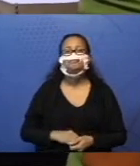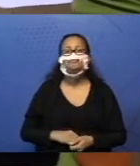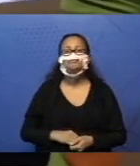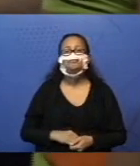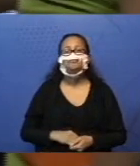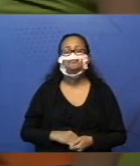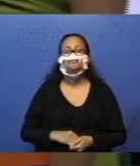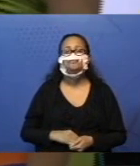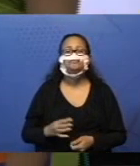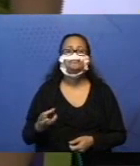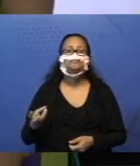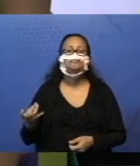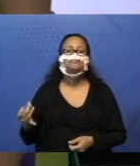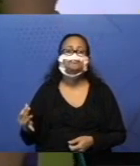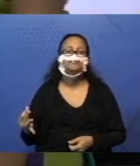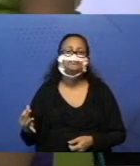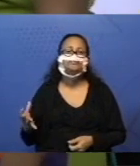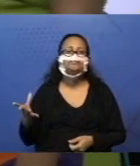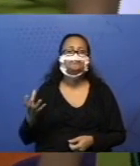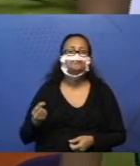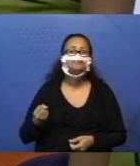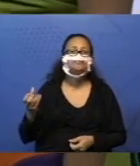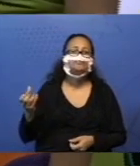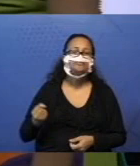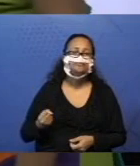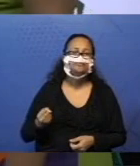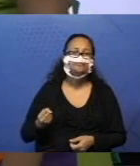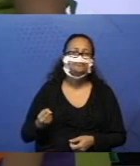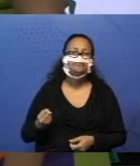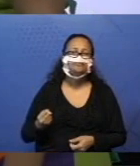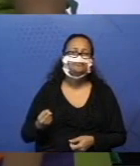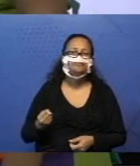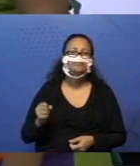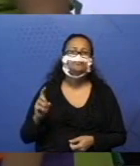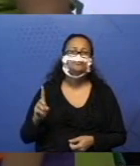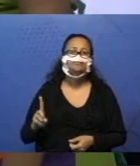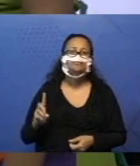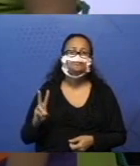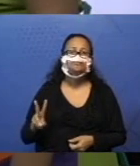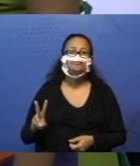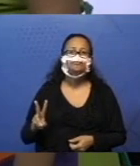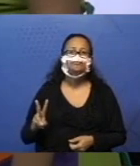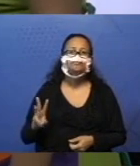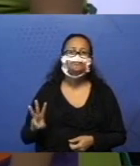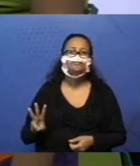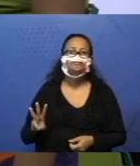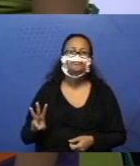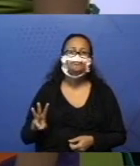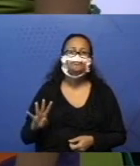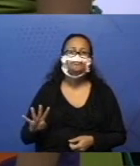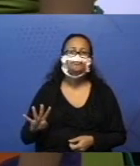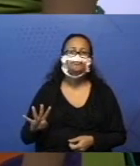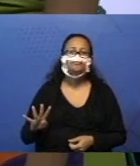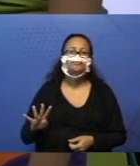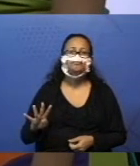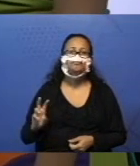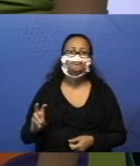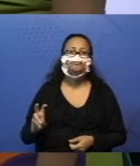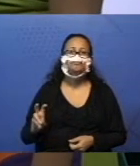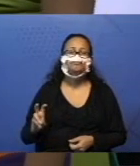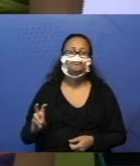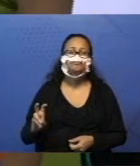E quanto que tá em branco, pessoal? Vamos contar. 1, 2, 3, 4,